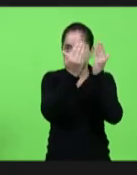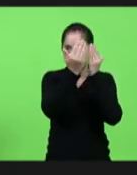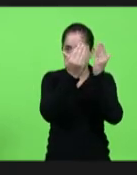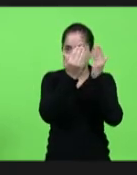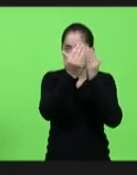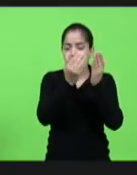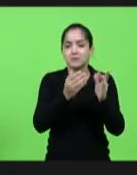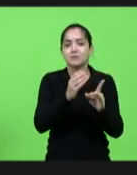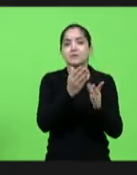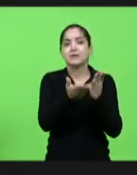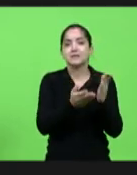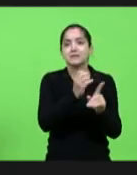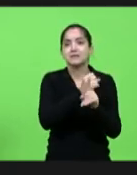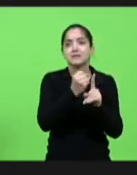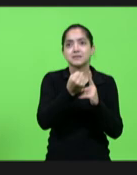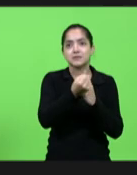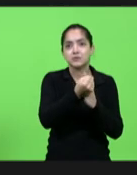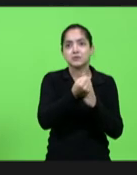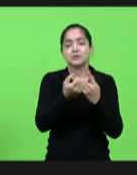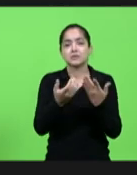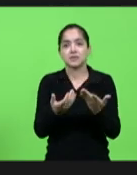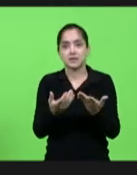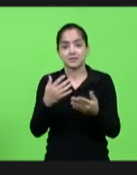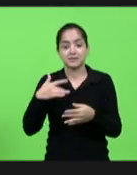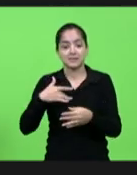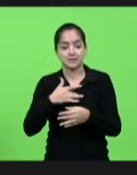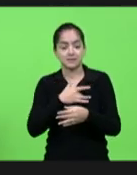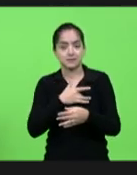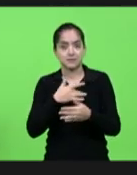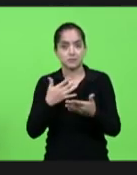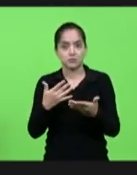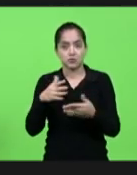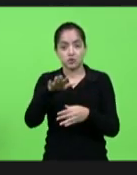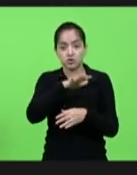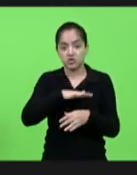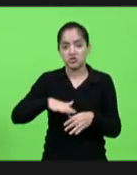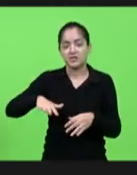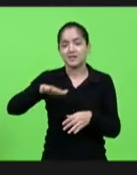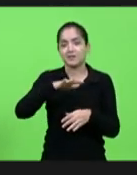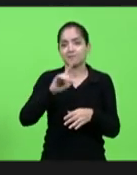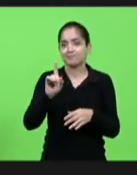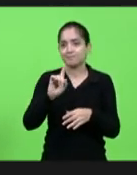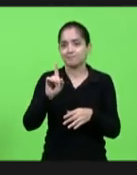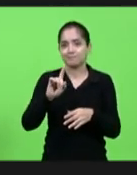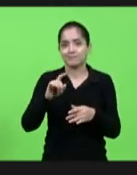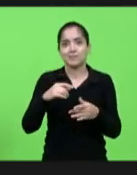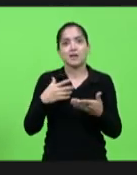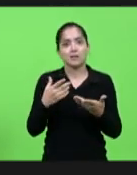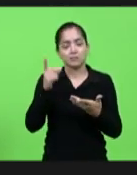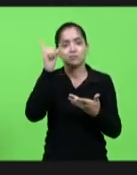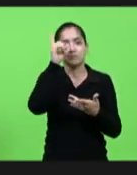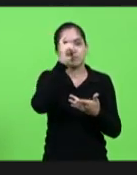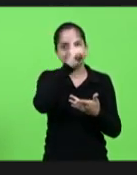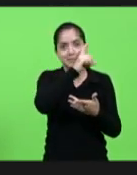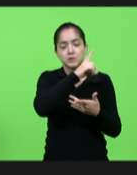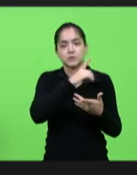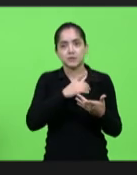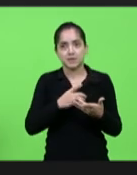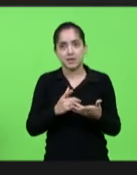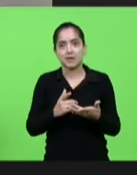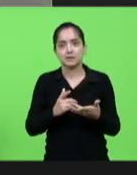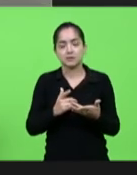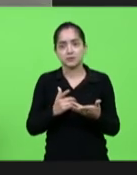saúde mas isso não foi de forma geral então nós temos muita dificuldade ainda de ser